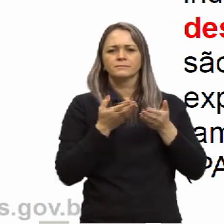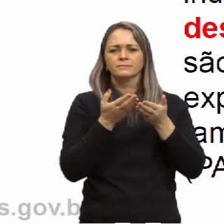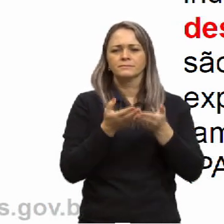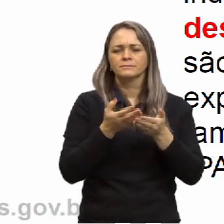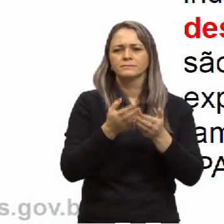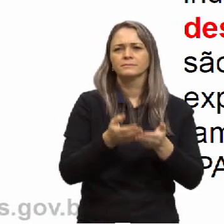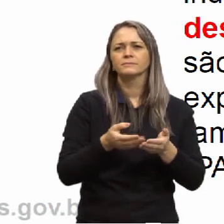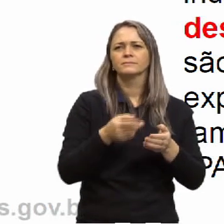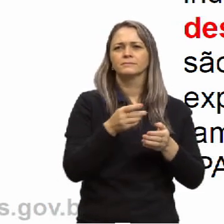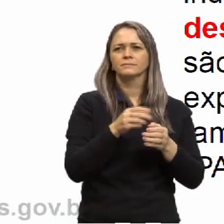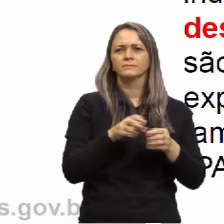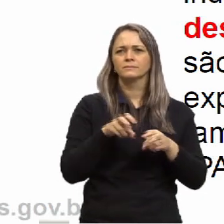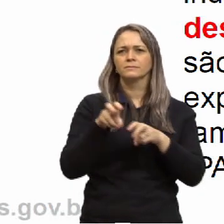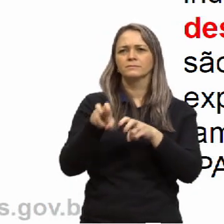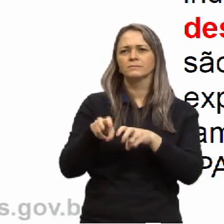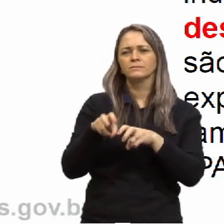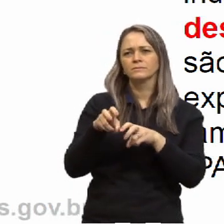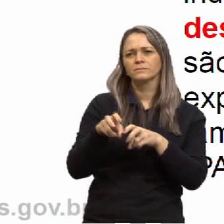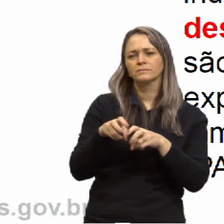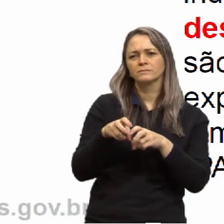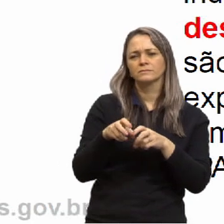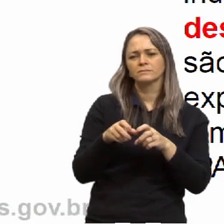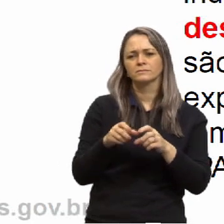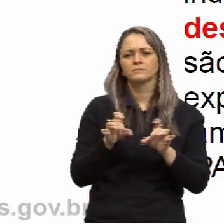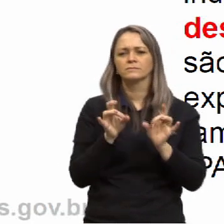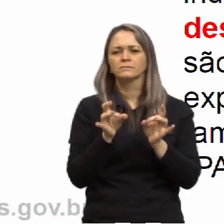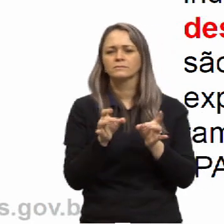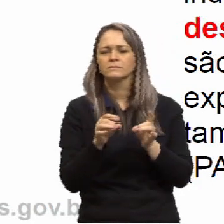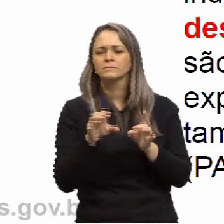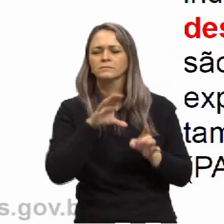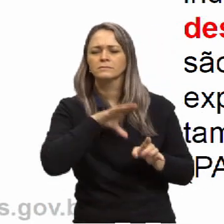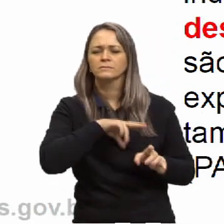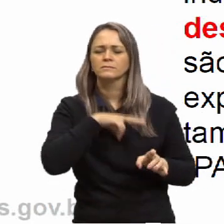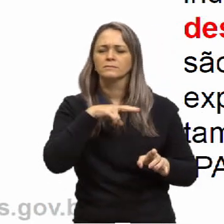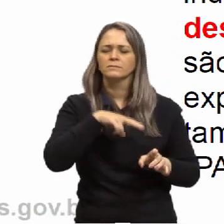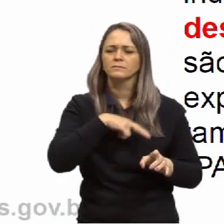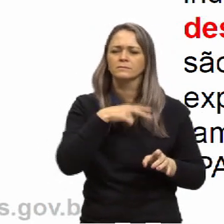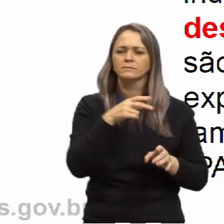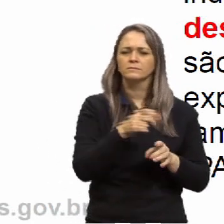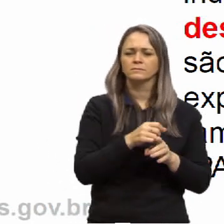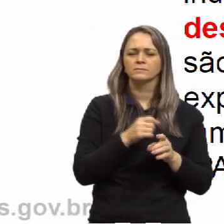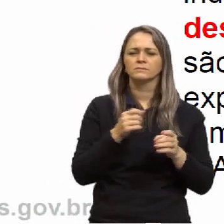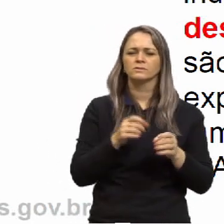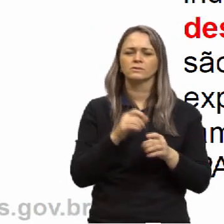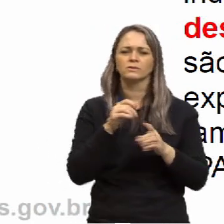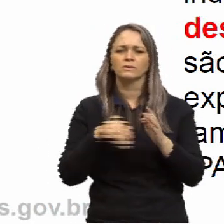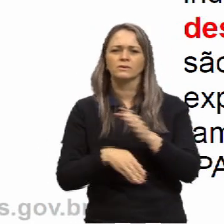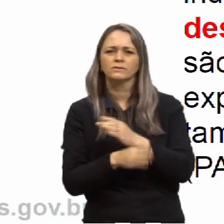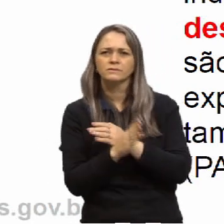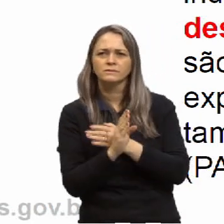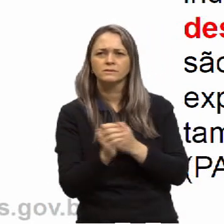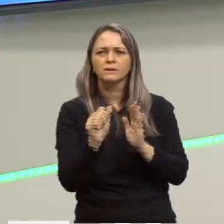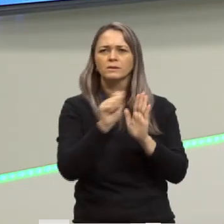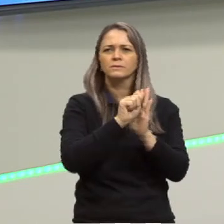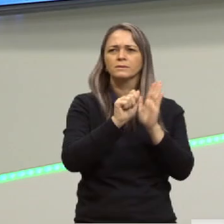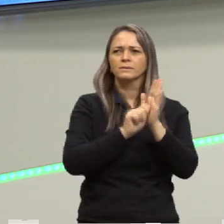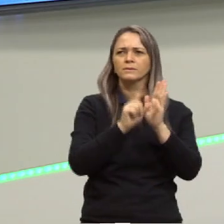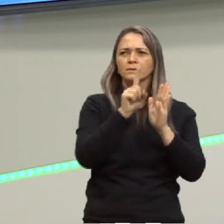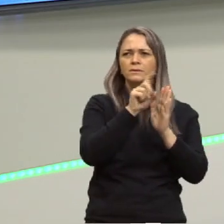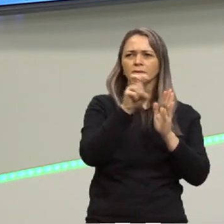navegadores colonizadores e comerciantes portugueses em todas as suas incríveis viagens a partir do século 15